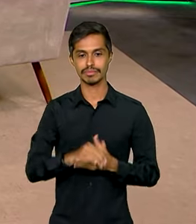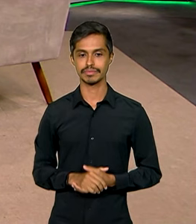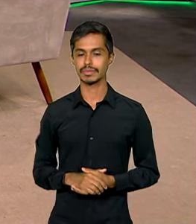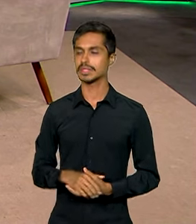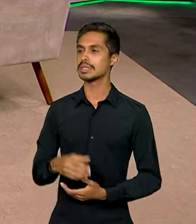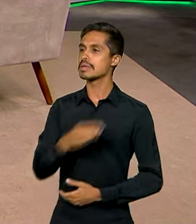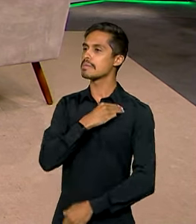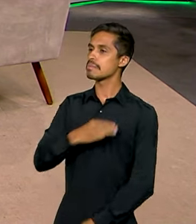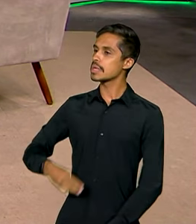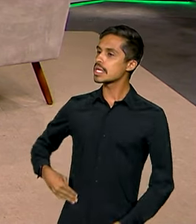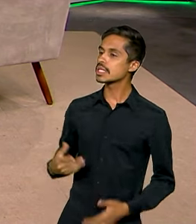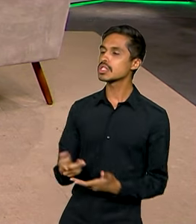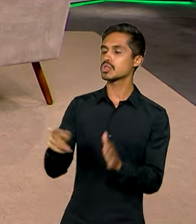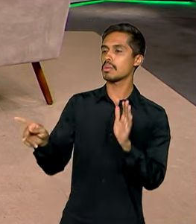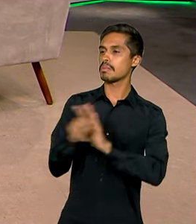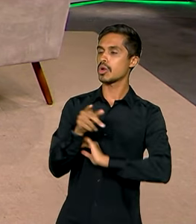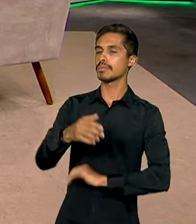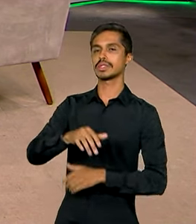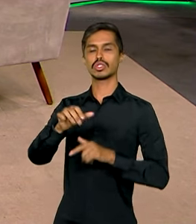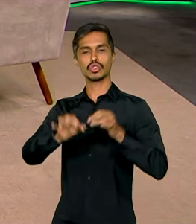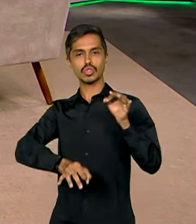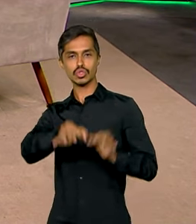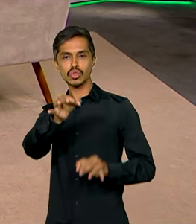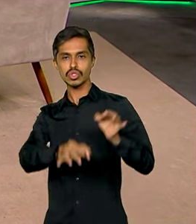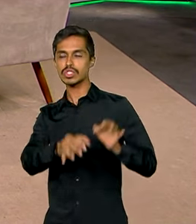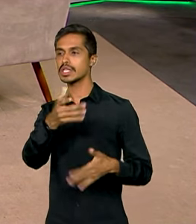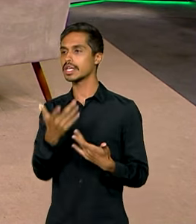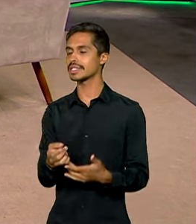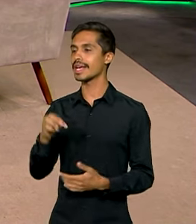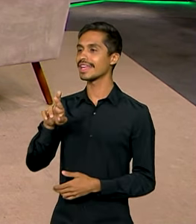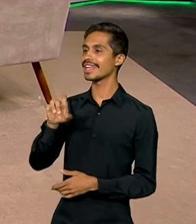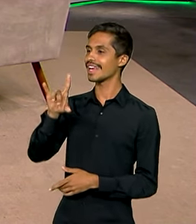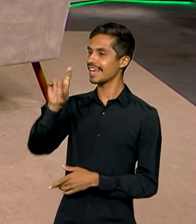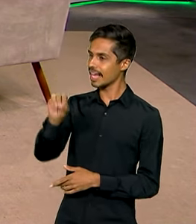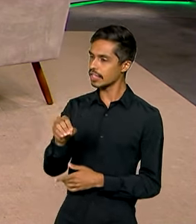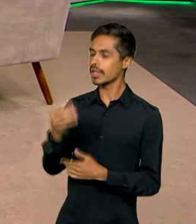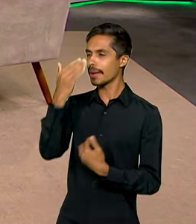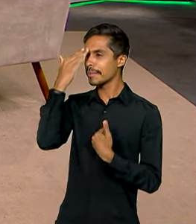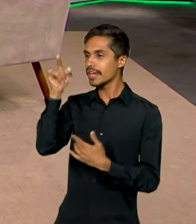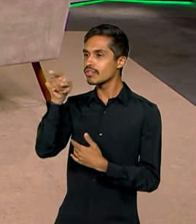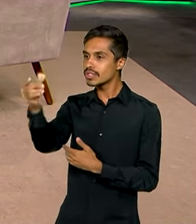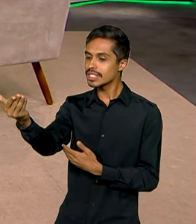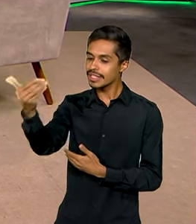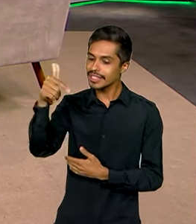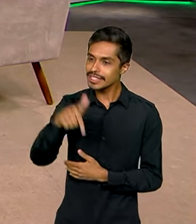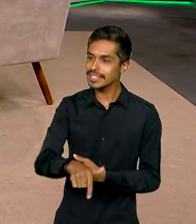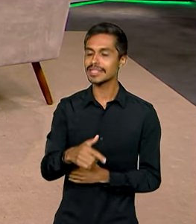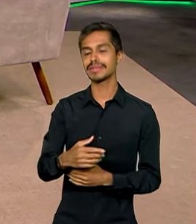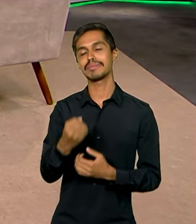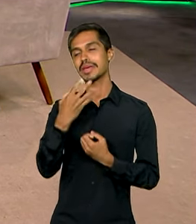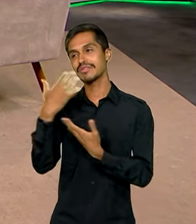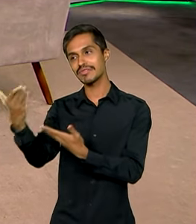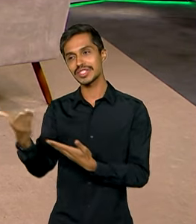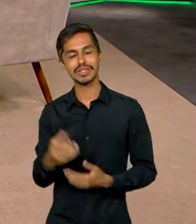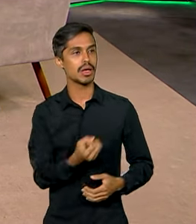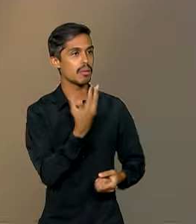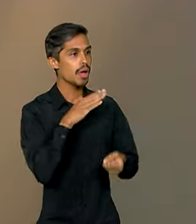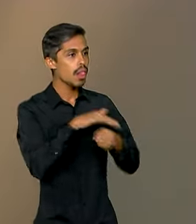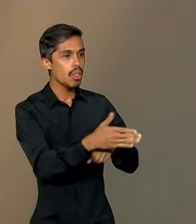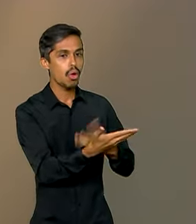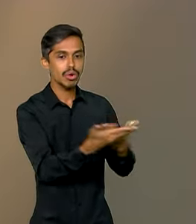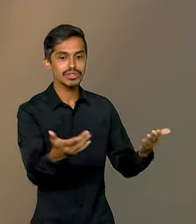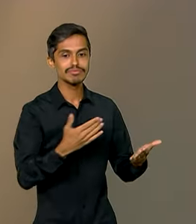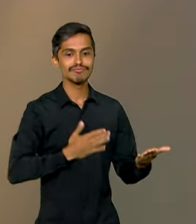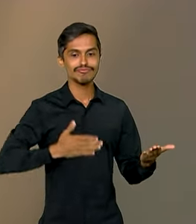Ministro em exercício da Justiça e Segurança Pública, Ricardo Capelli, muito obrigado pela sua presença aqui no Brasil em Dia. Seja bem-vindo. Boa noite. É